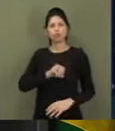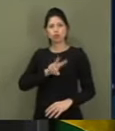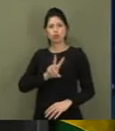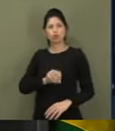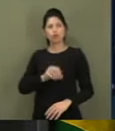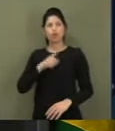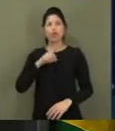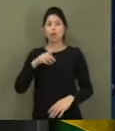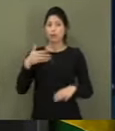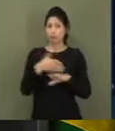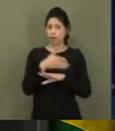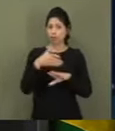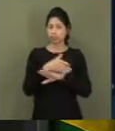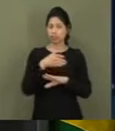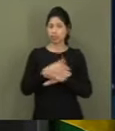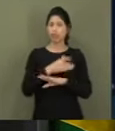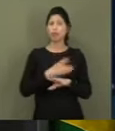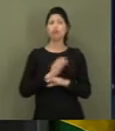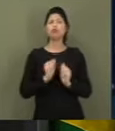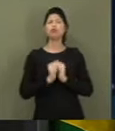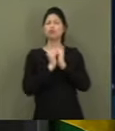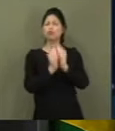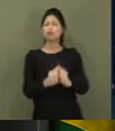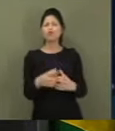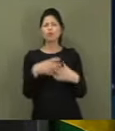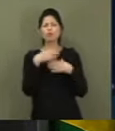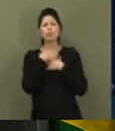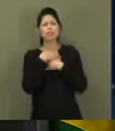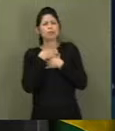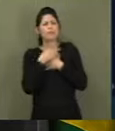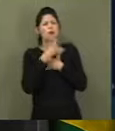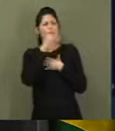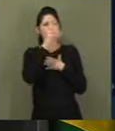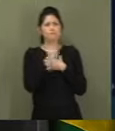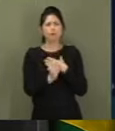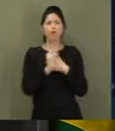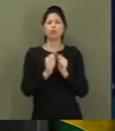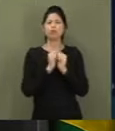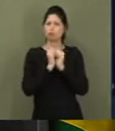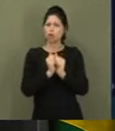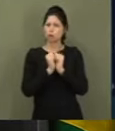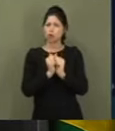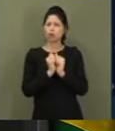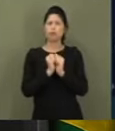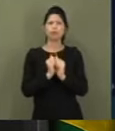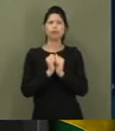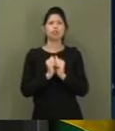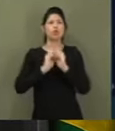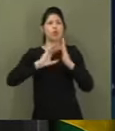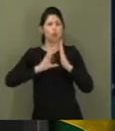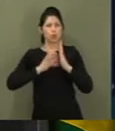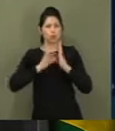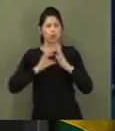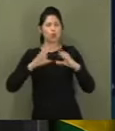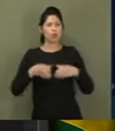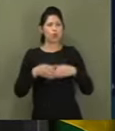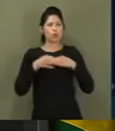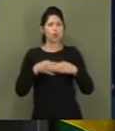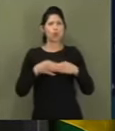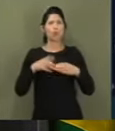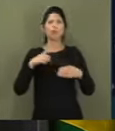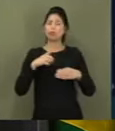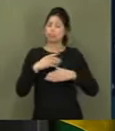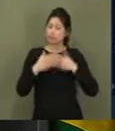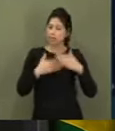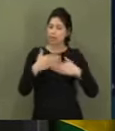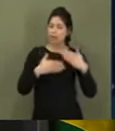e sinto um idealismo muito forte naquela turma que está se repaginando. Se a gente